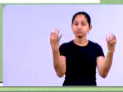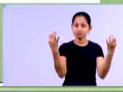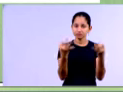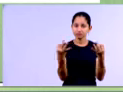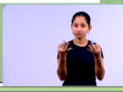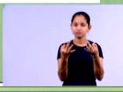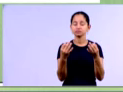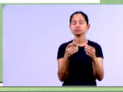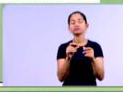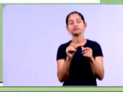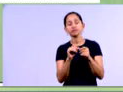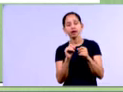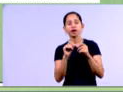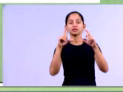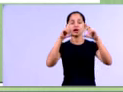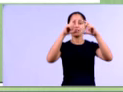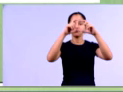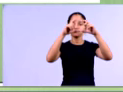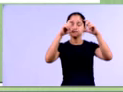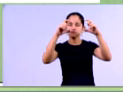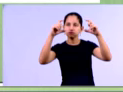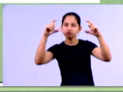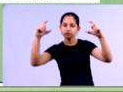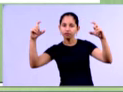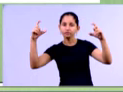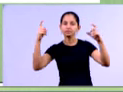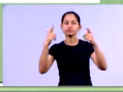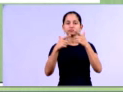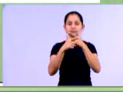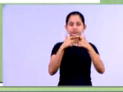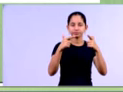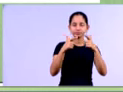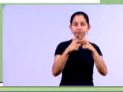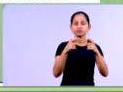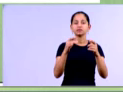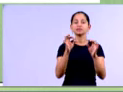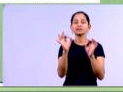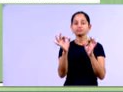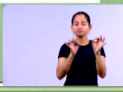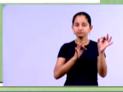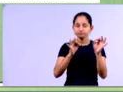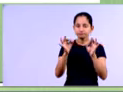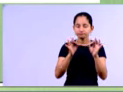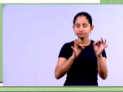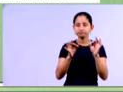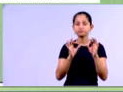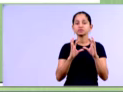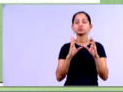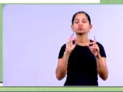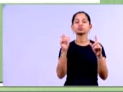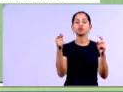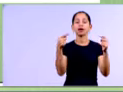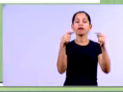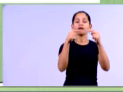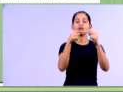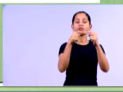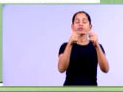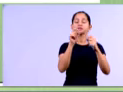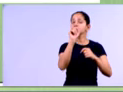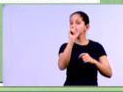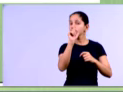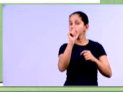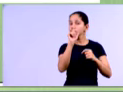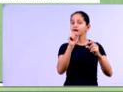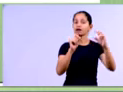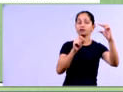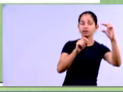dividir pelo valor dos investimentos em 2012, diminuir de 1 e multiplicar por 100, nós vamos verificar que essa